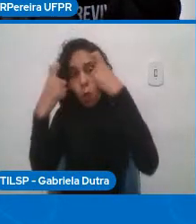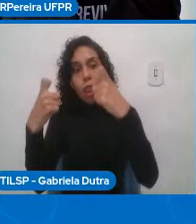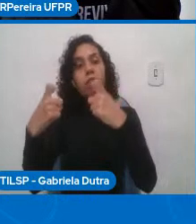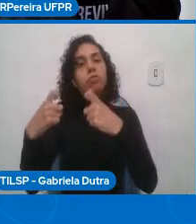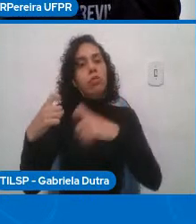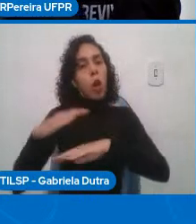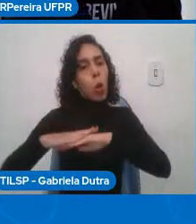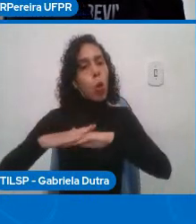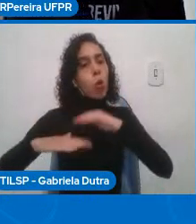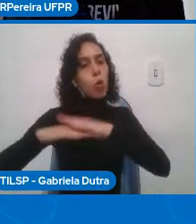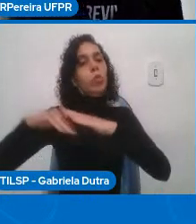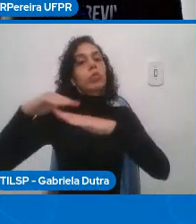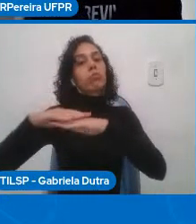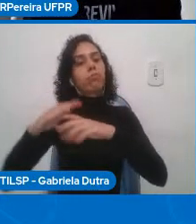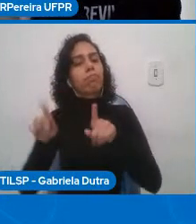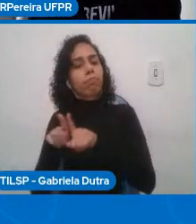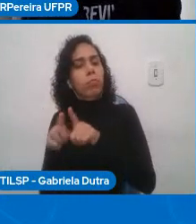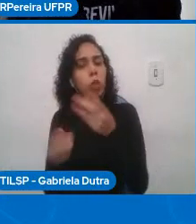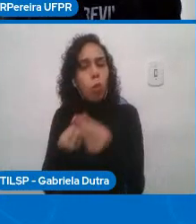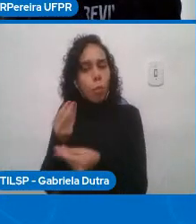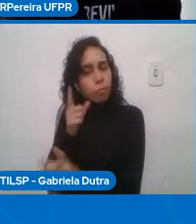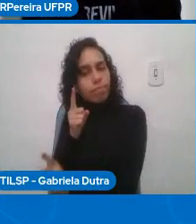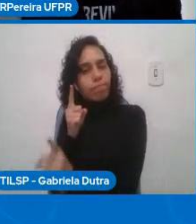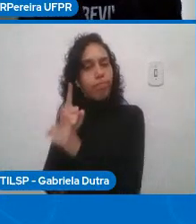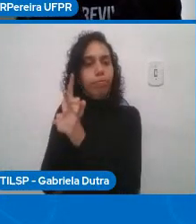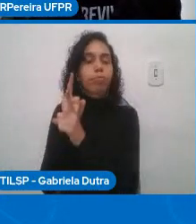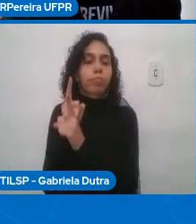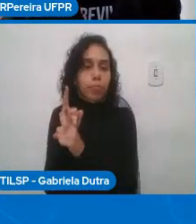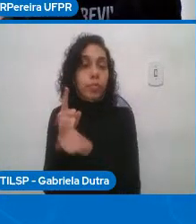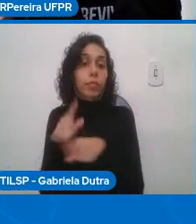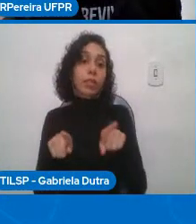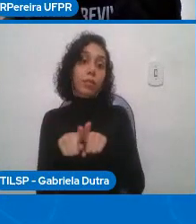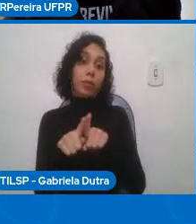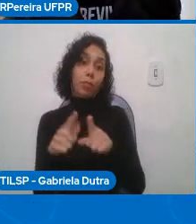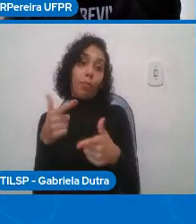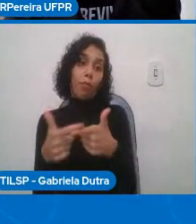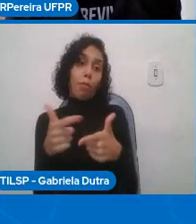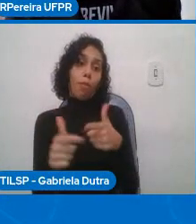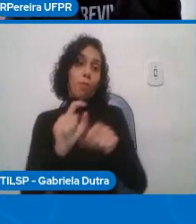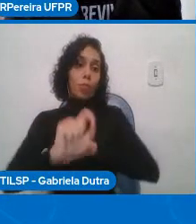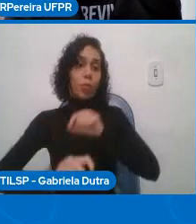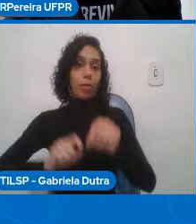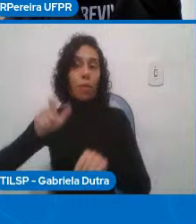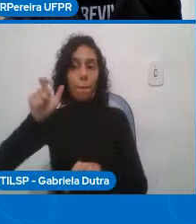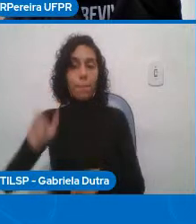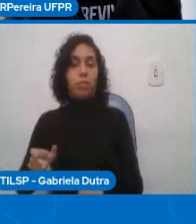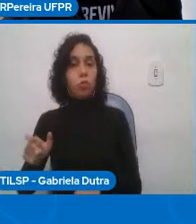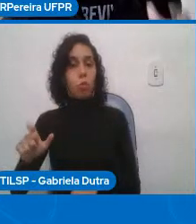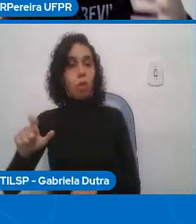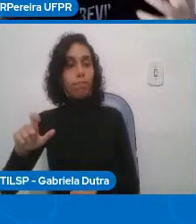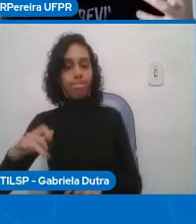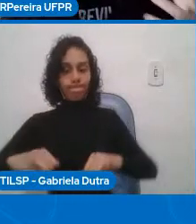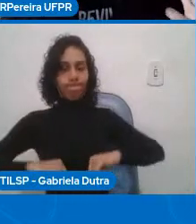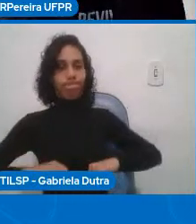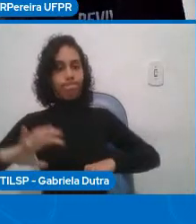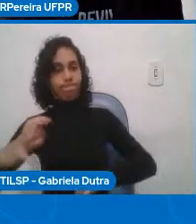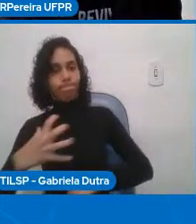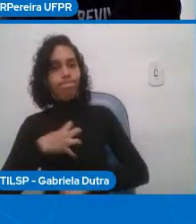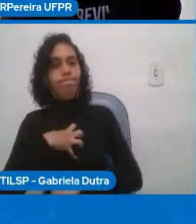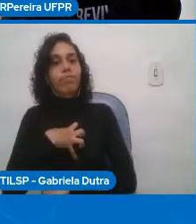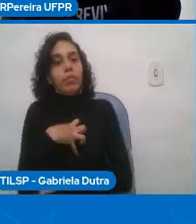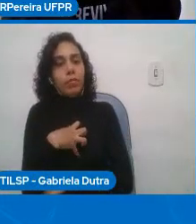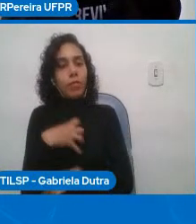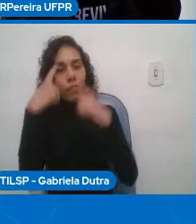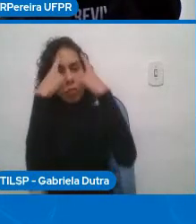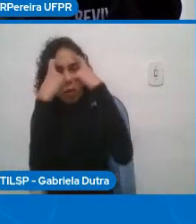ser identificada inclusive que um problema é que a pessoa que sofre essa violência normalmente não consegue identificar